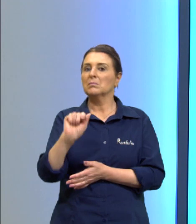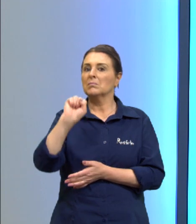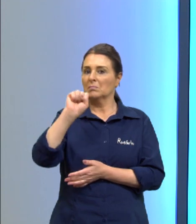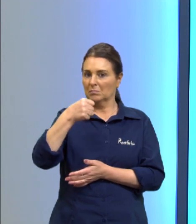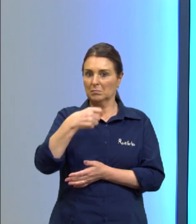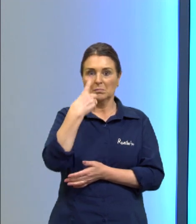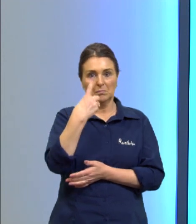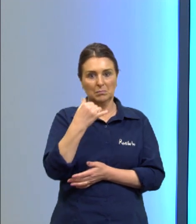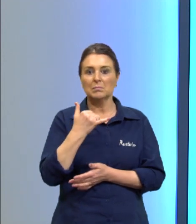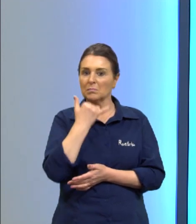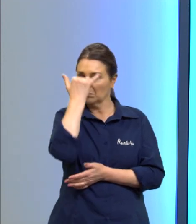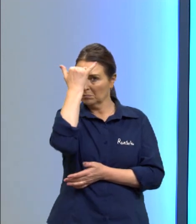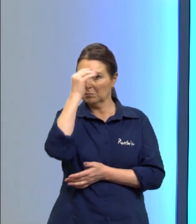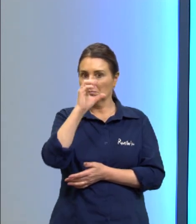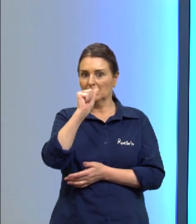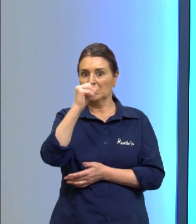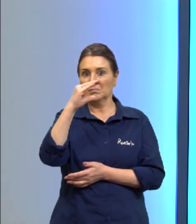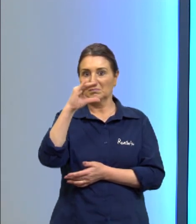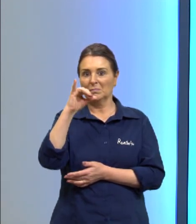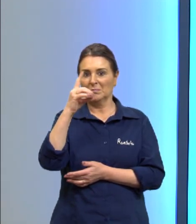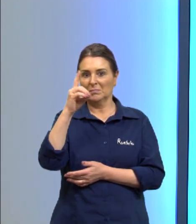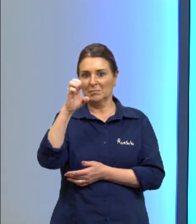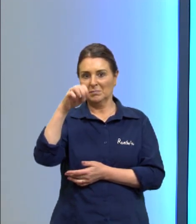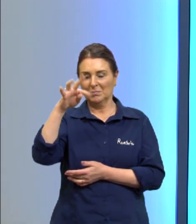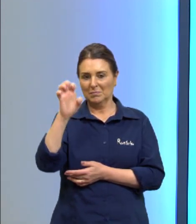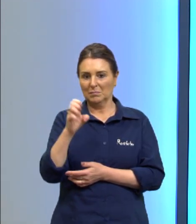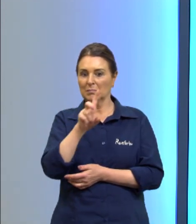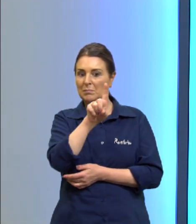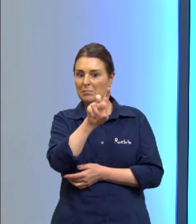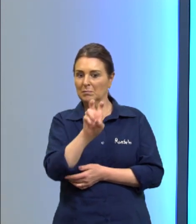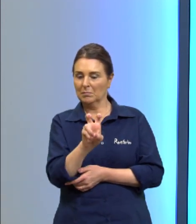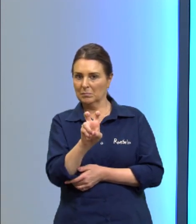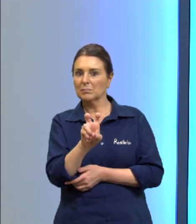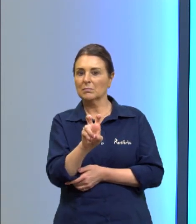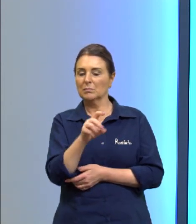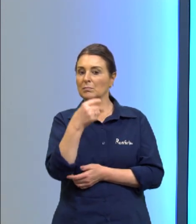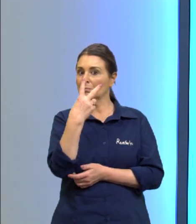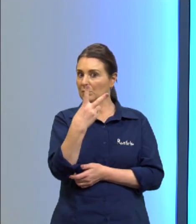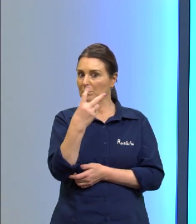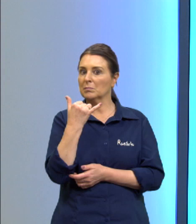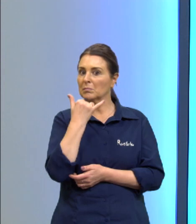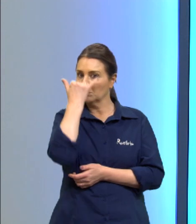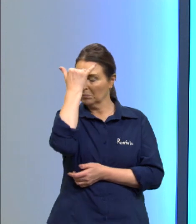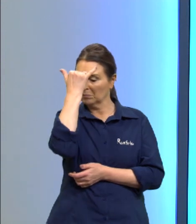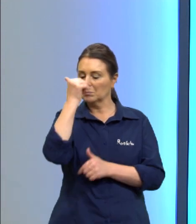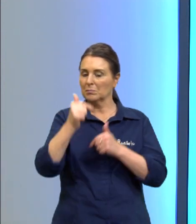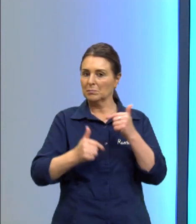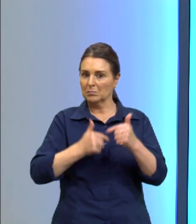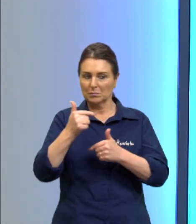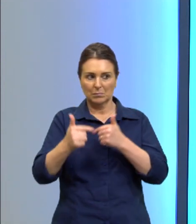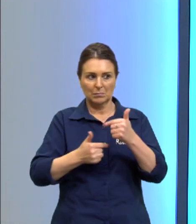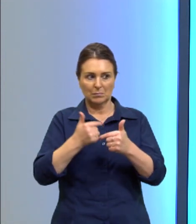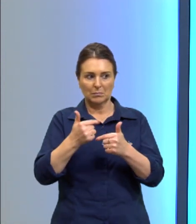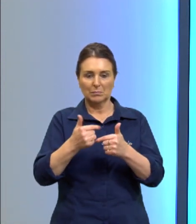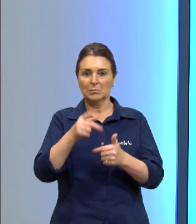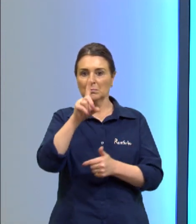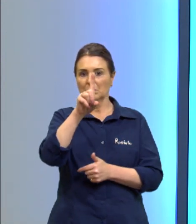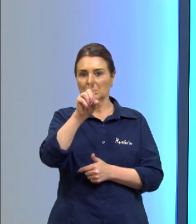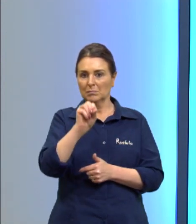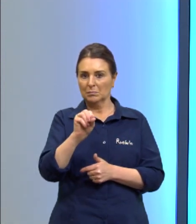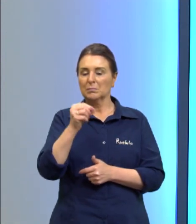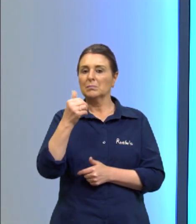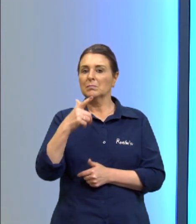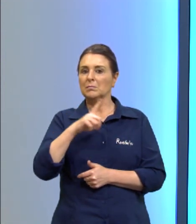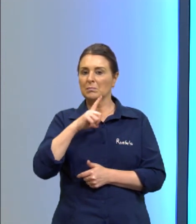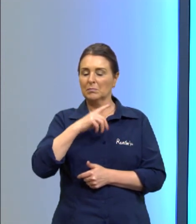um acidente 15 que tiveram dois acidentes no trabalho 10 que